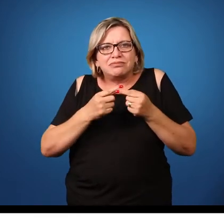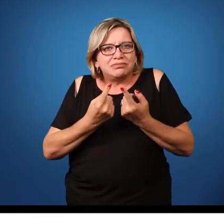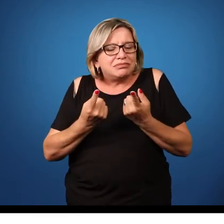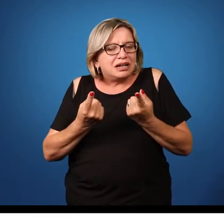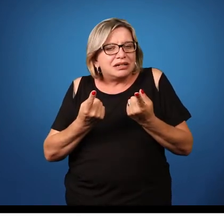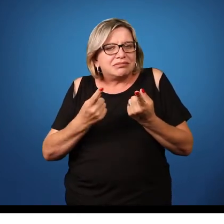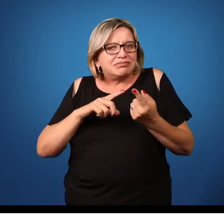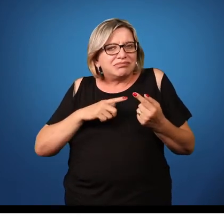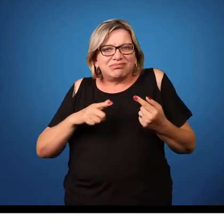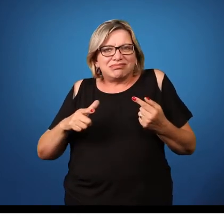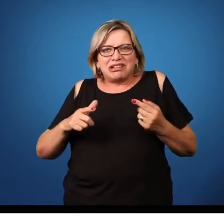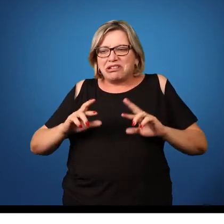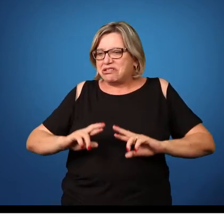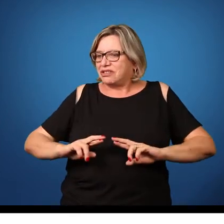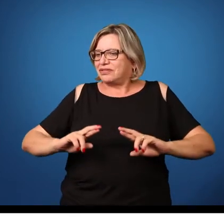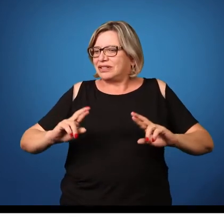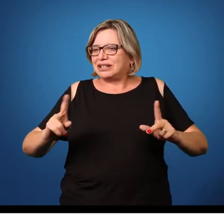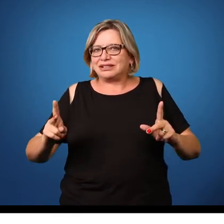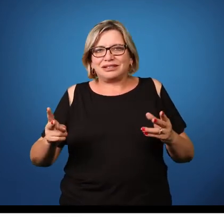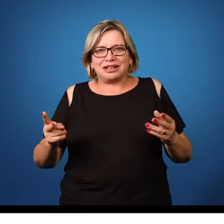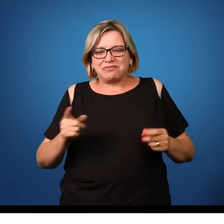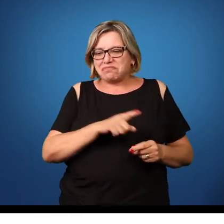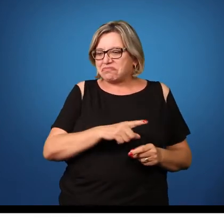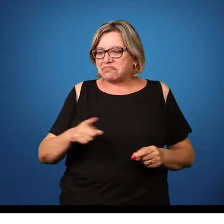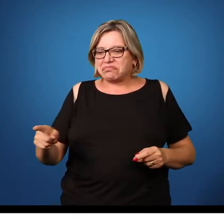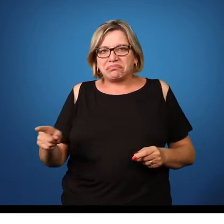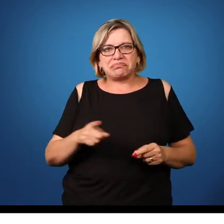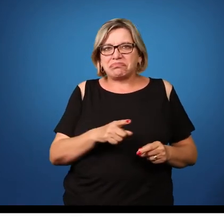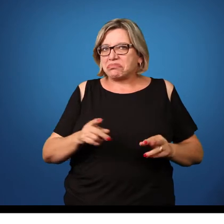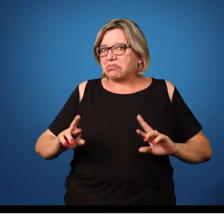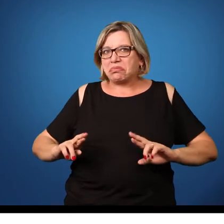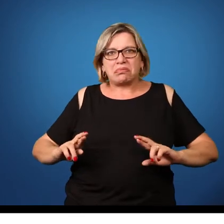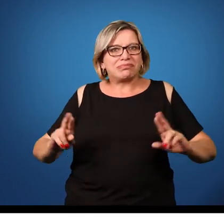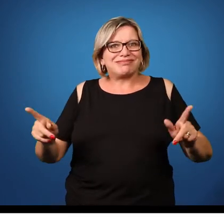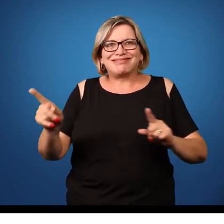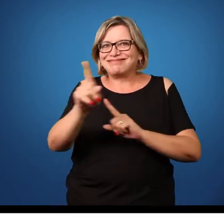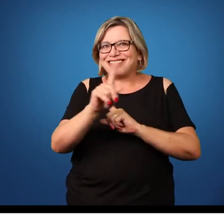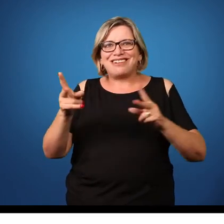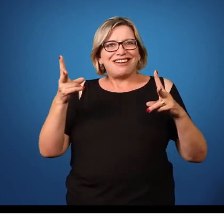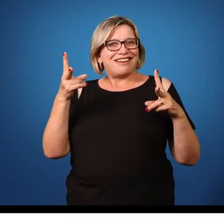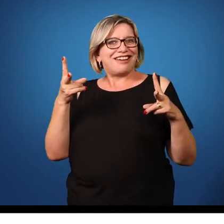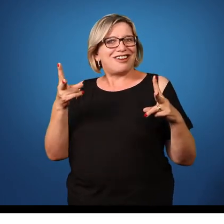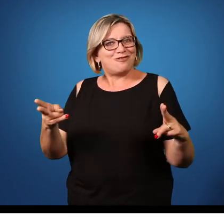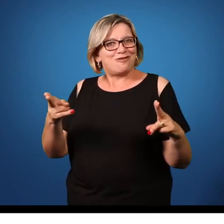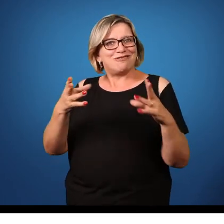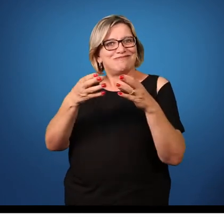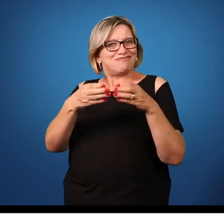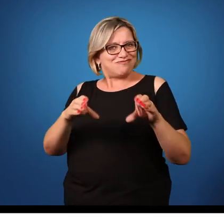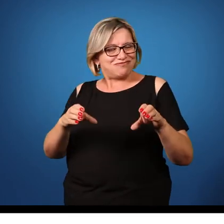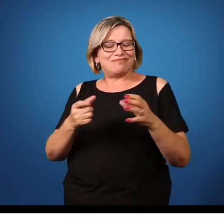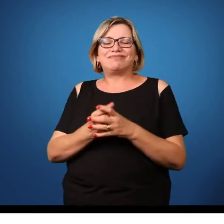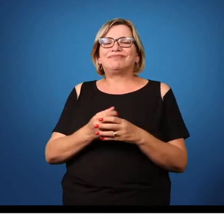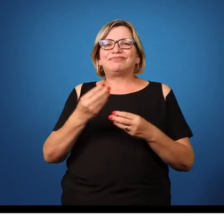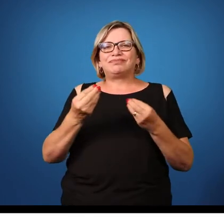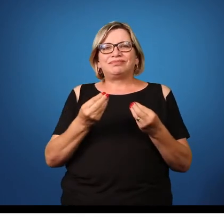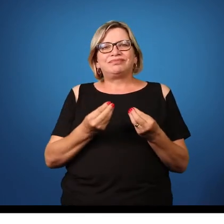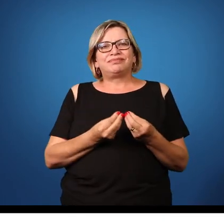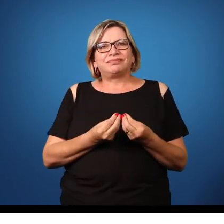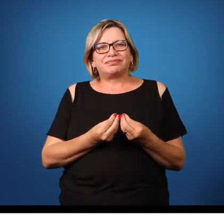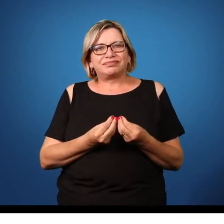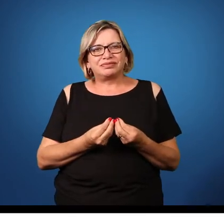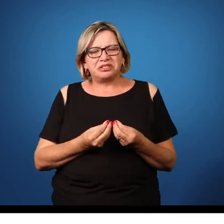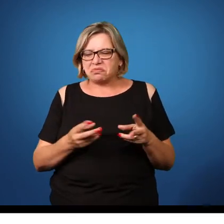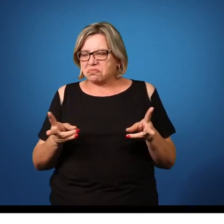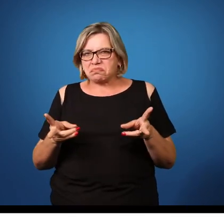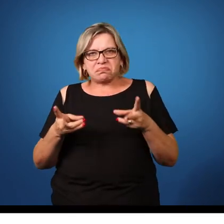diferenciação entre os ovos de tênia solium e de tênia saginata. Isso não é uma... não se